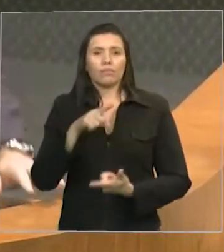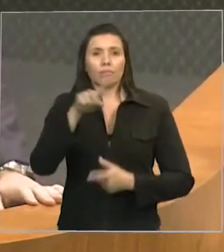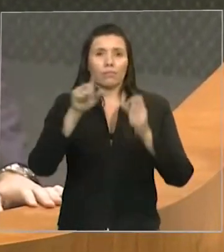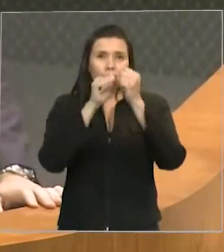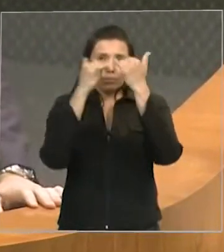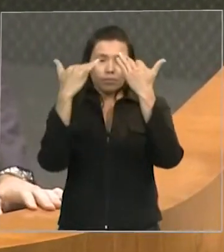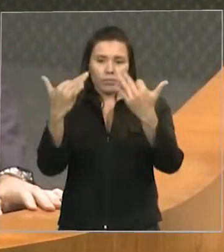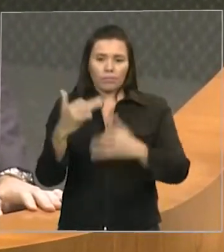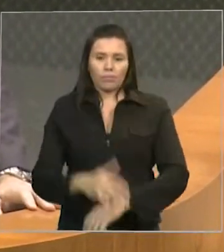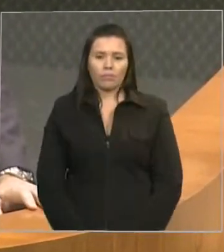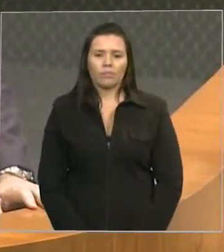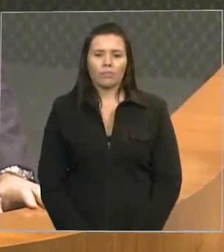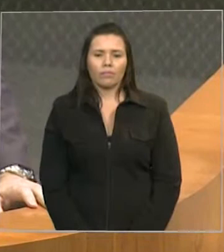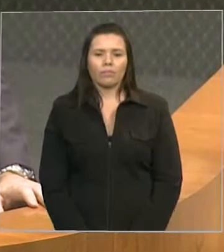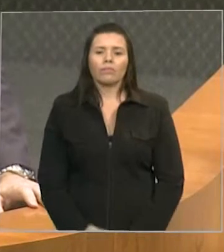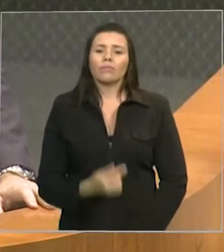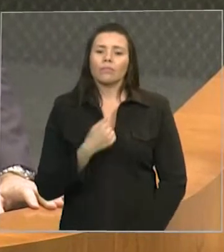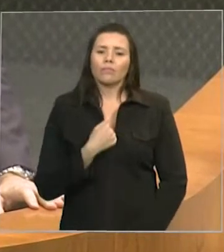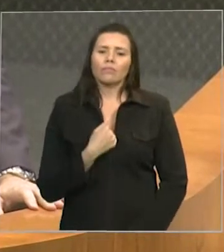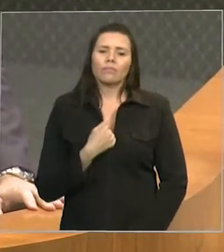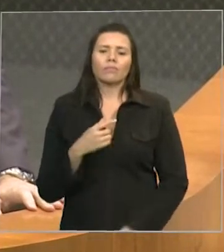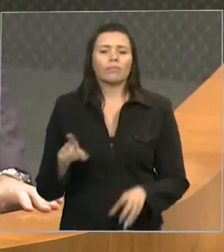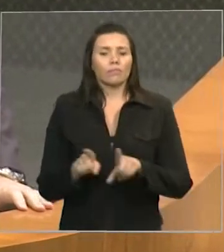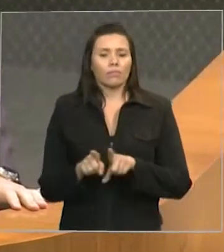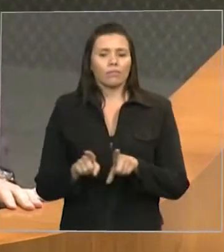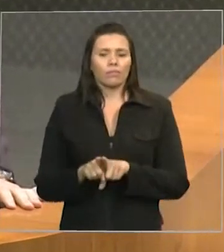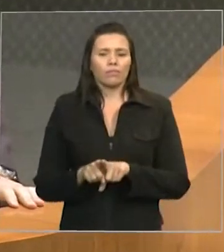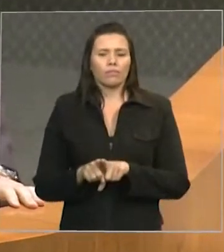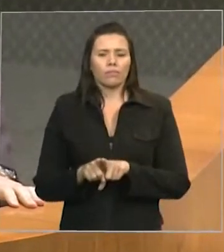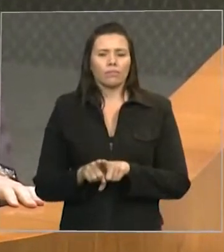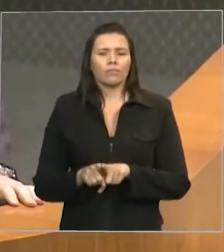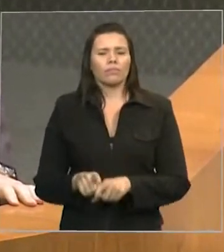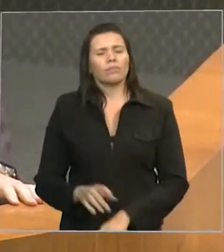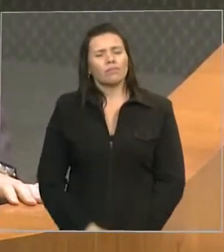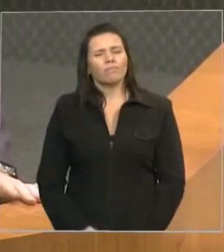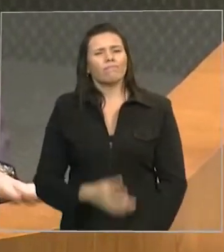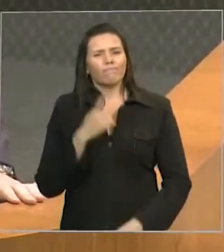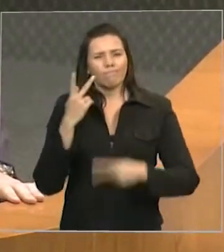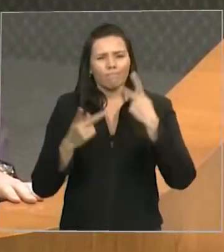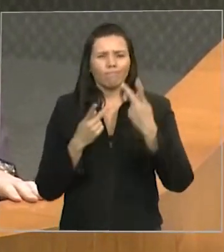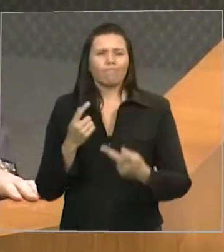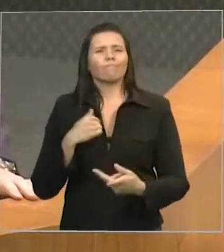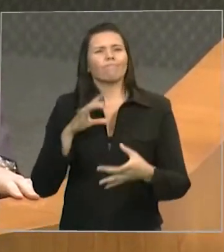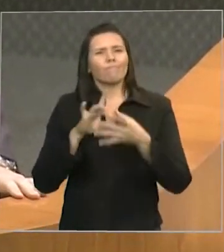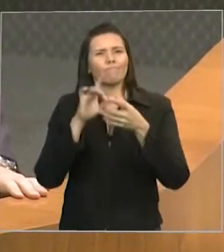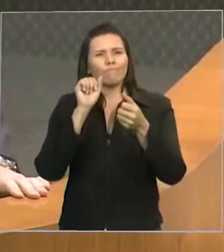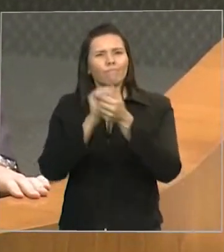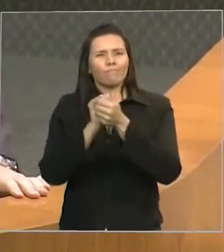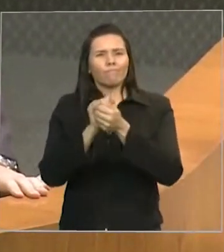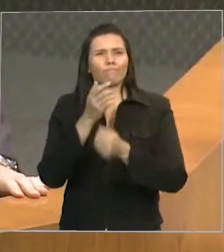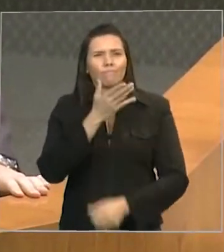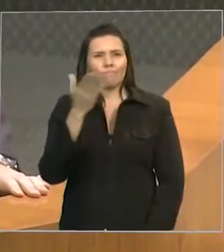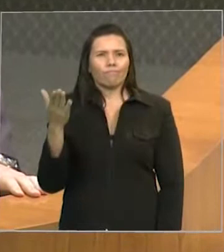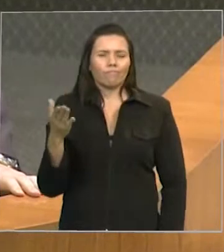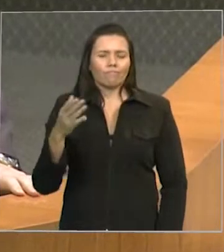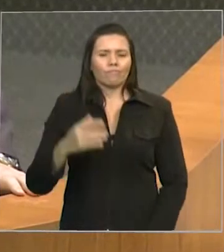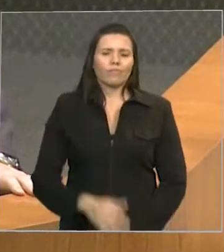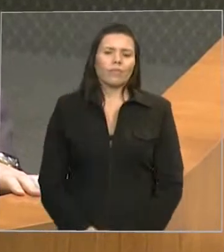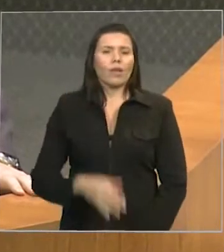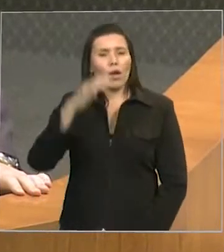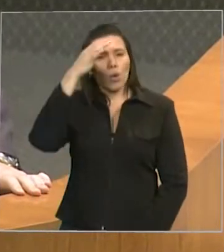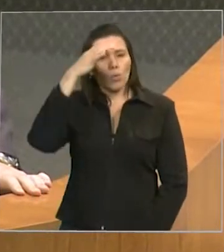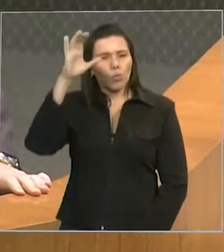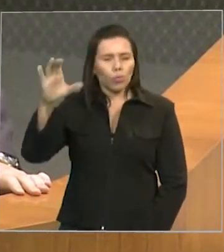Mais uma vez, também gostaria de me solidarizar com todos vocês que fazem a cultura do Estado do Maranhão